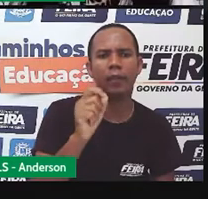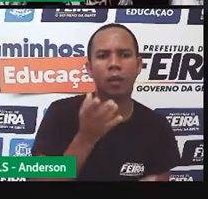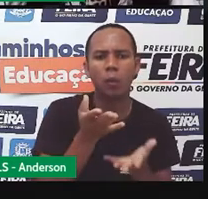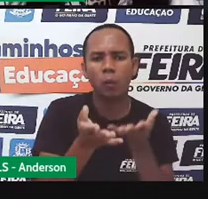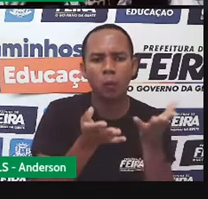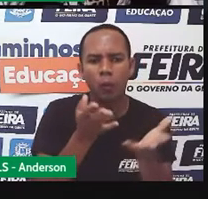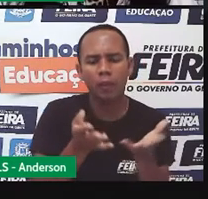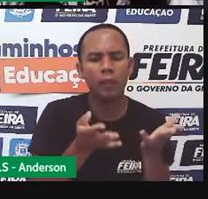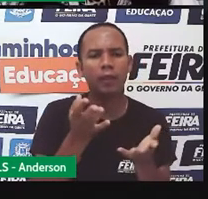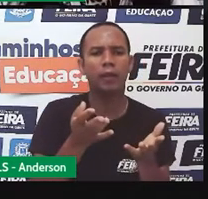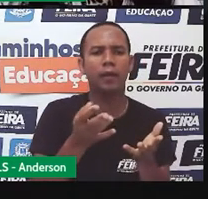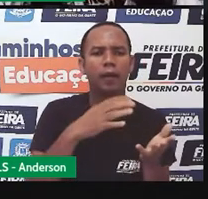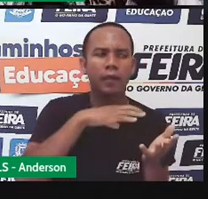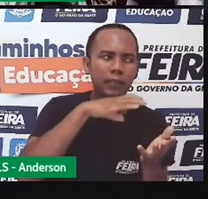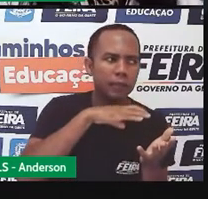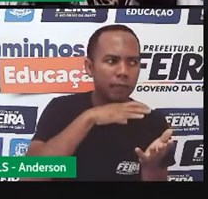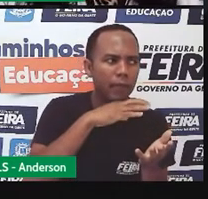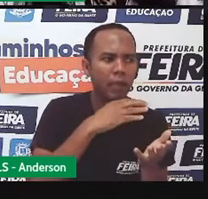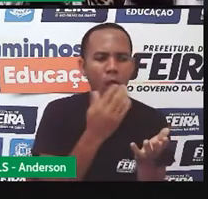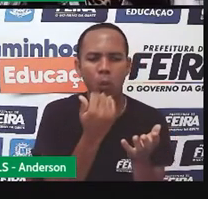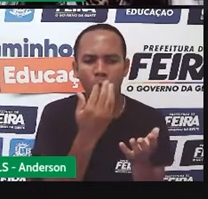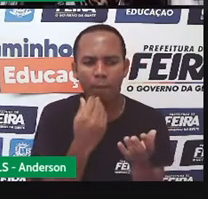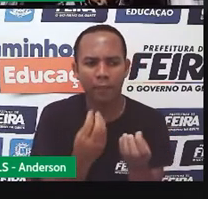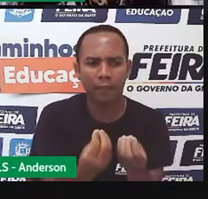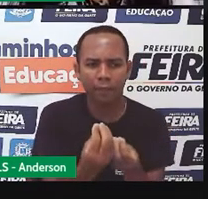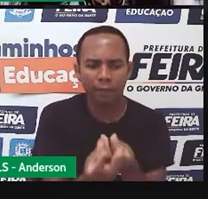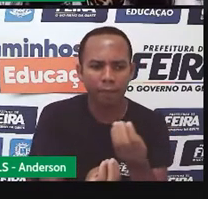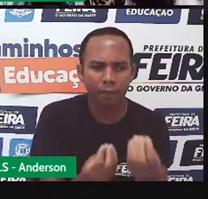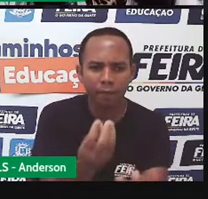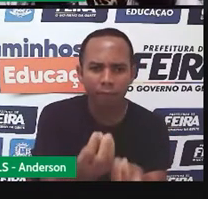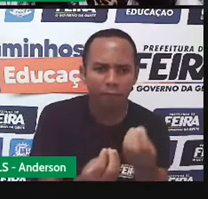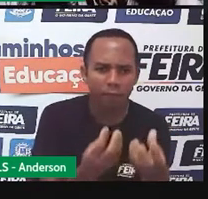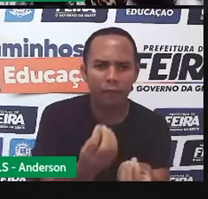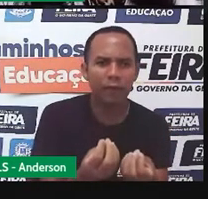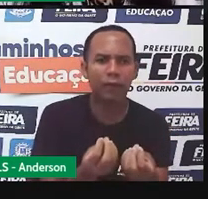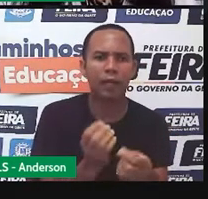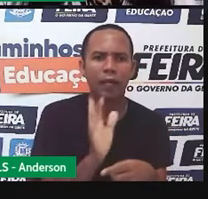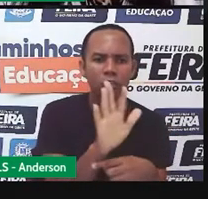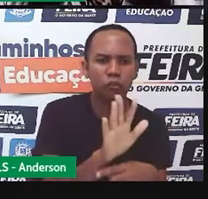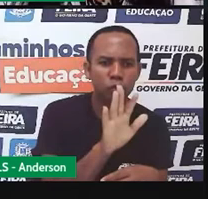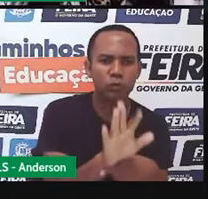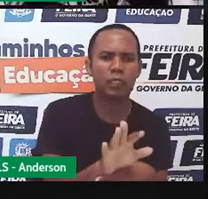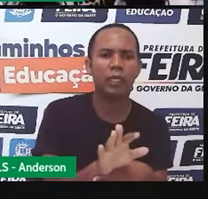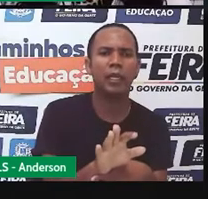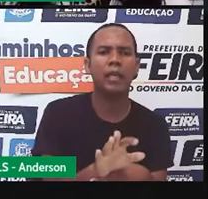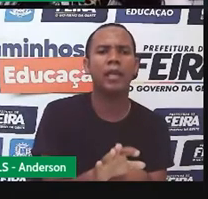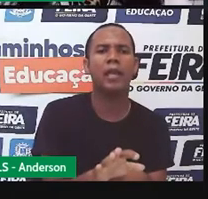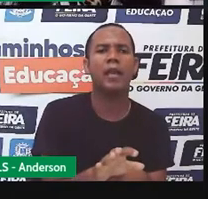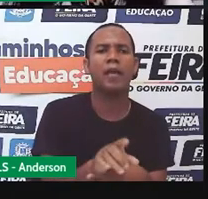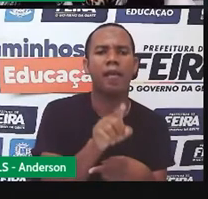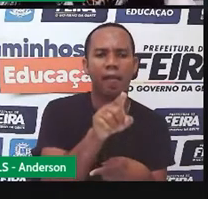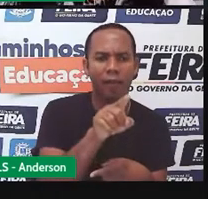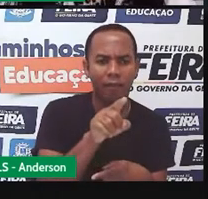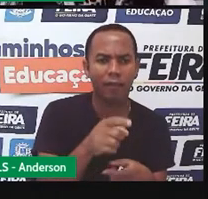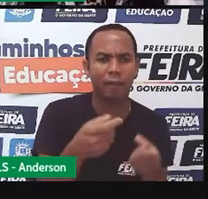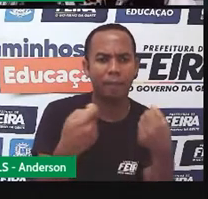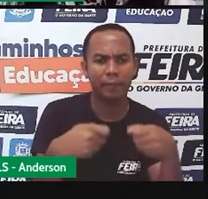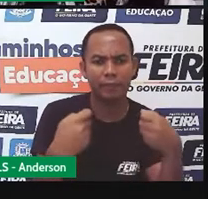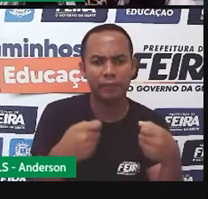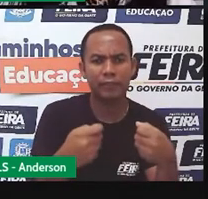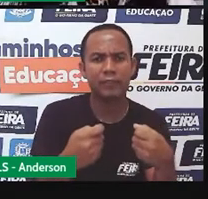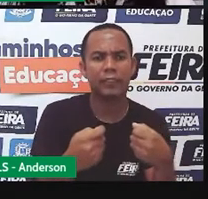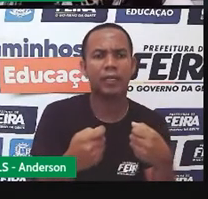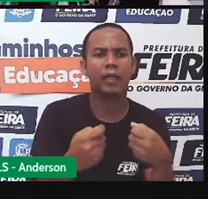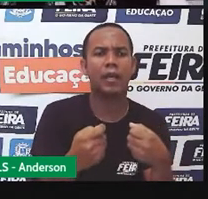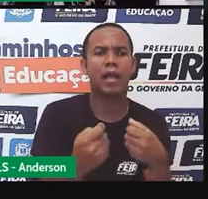também os alimentos, alimentos dos animais que vivem nas ruas. Para continuar com a iniciativa, ela precisou vender os móveis de